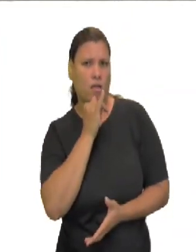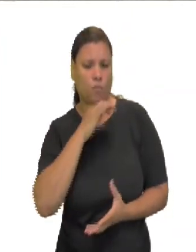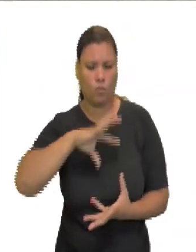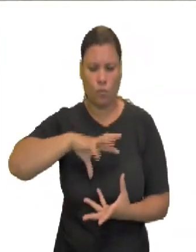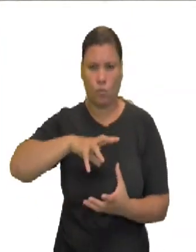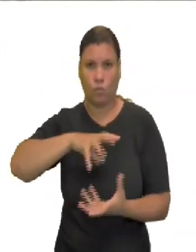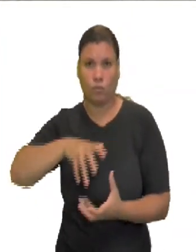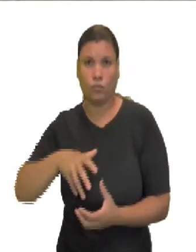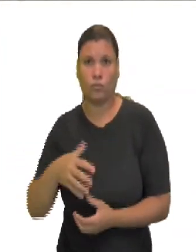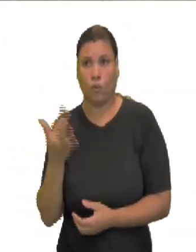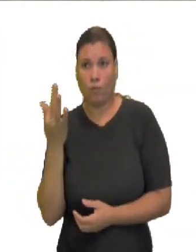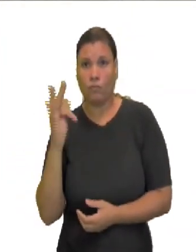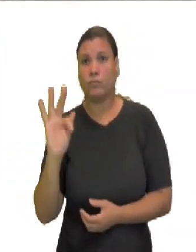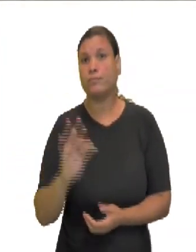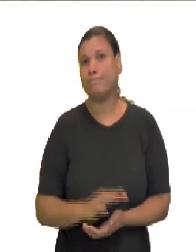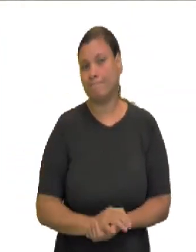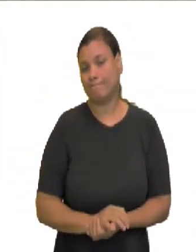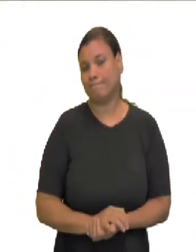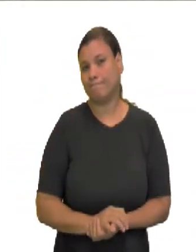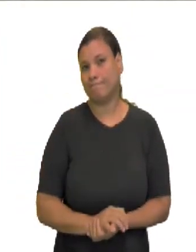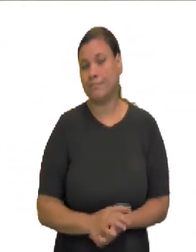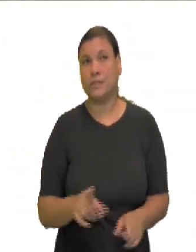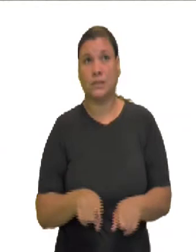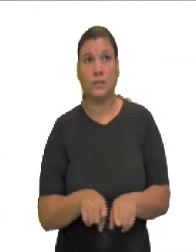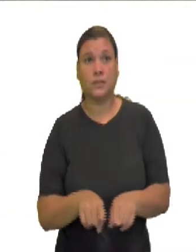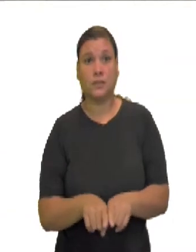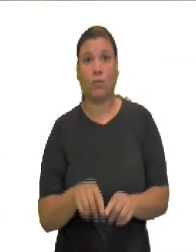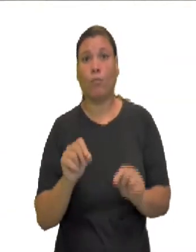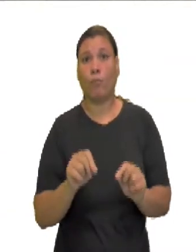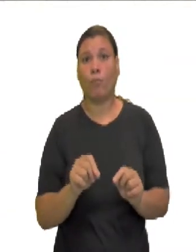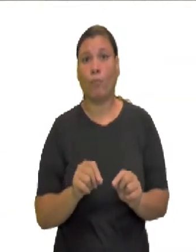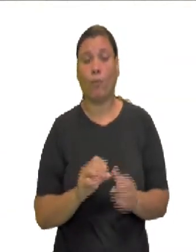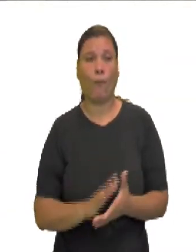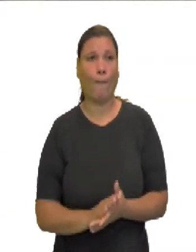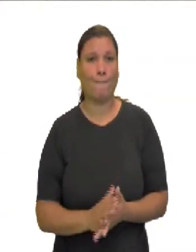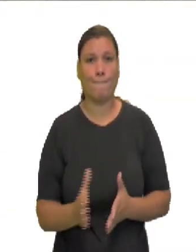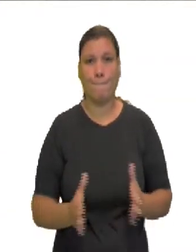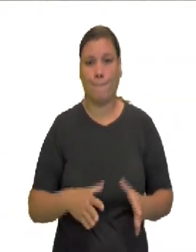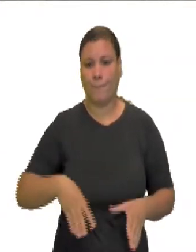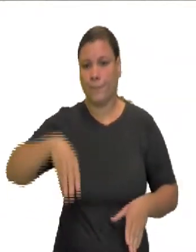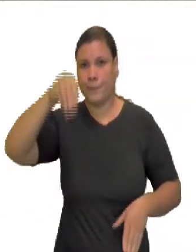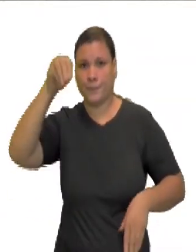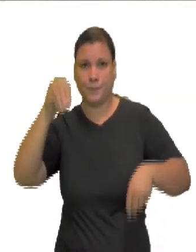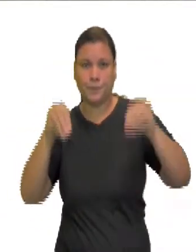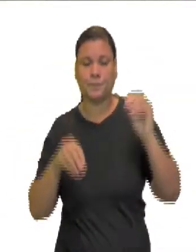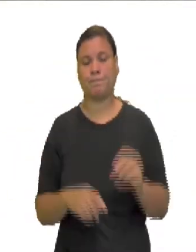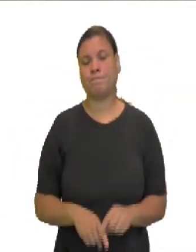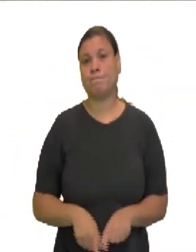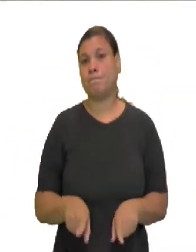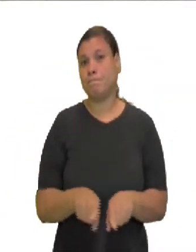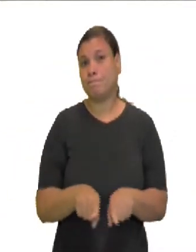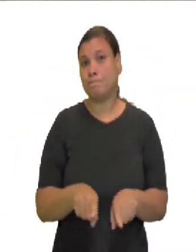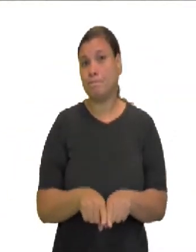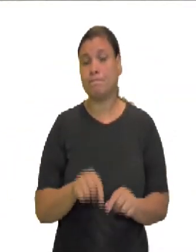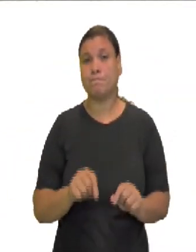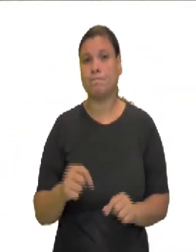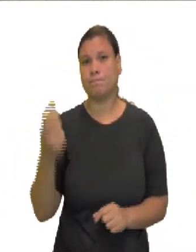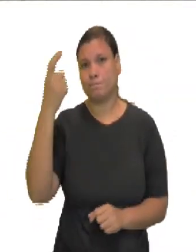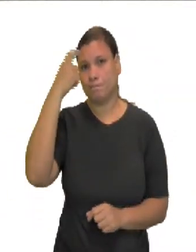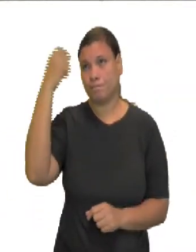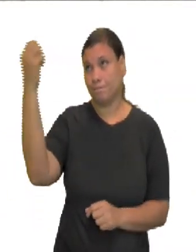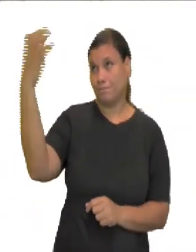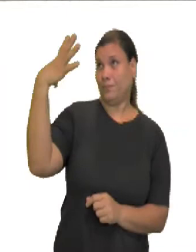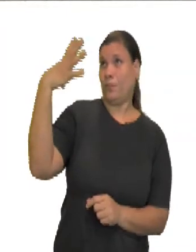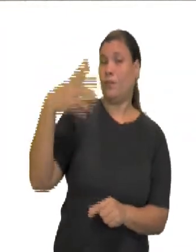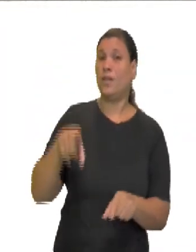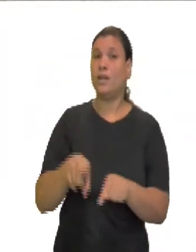período. Passamos por período medieval. Assim veio o Iluminismo e o Absolutismo.